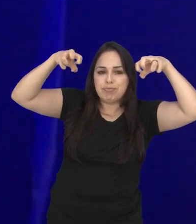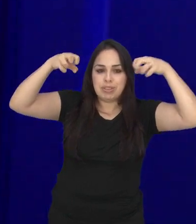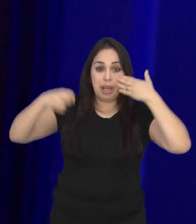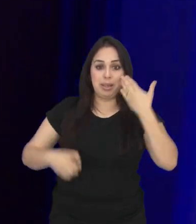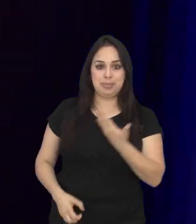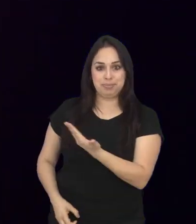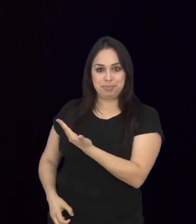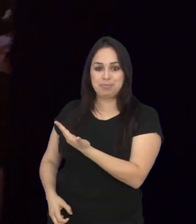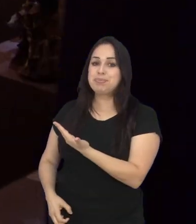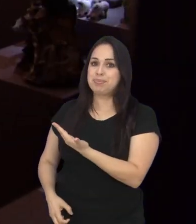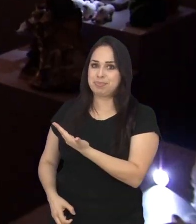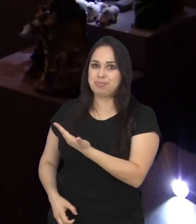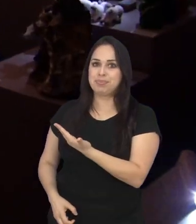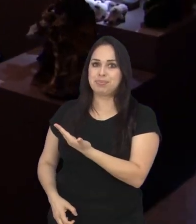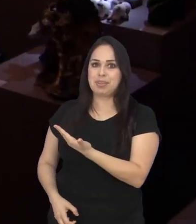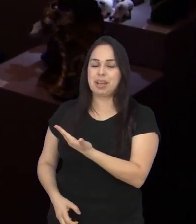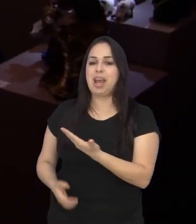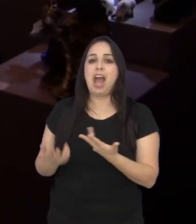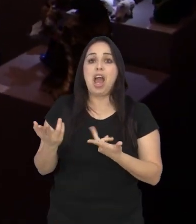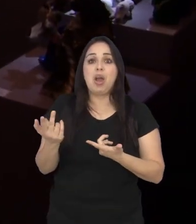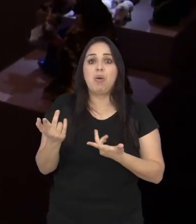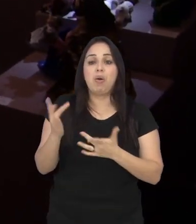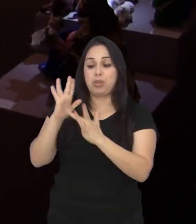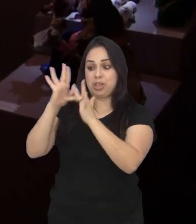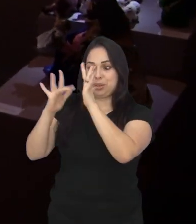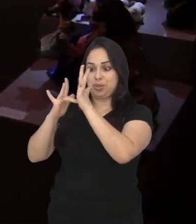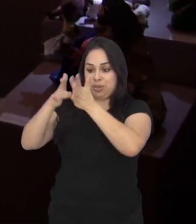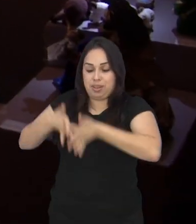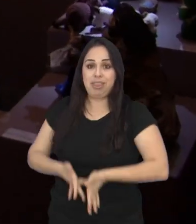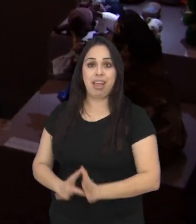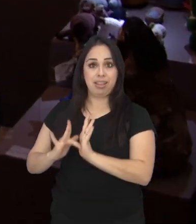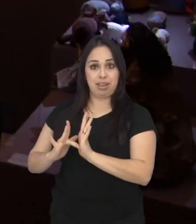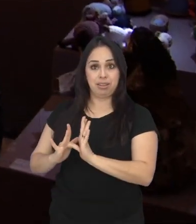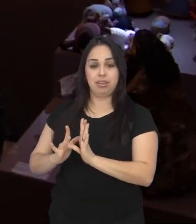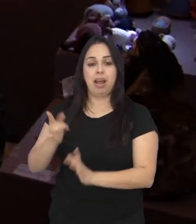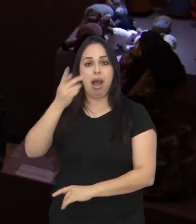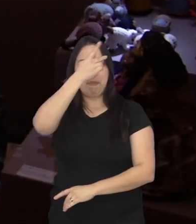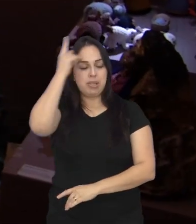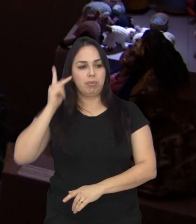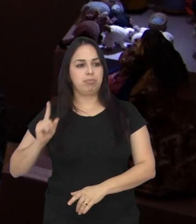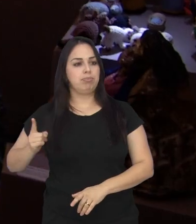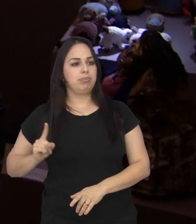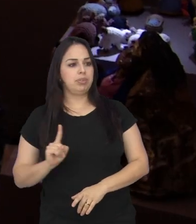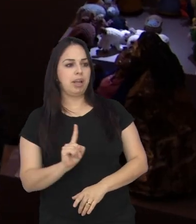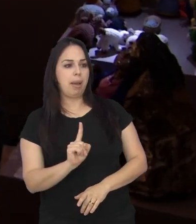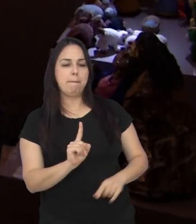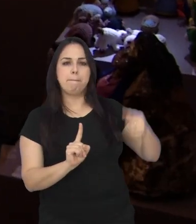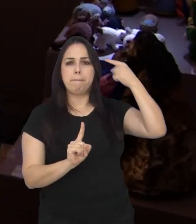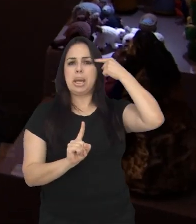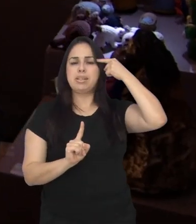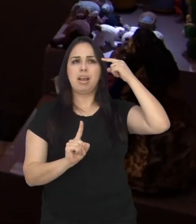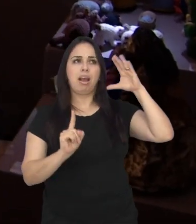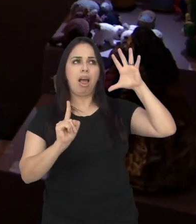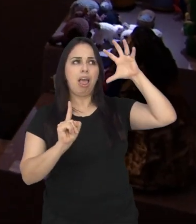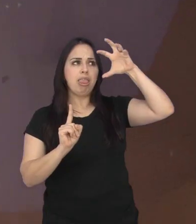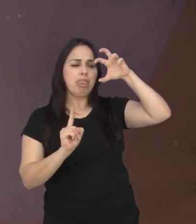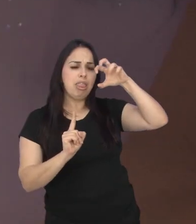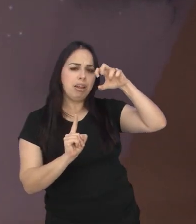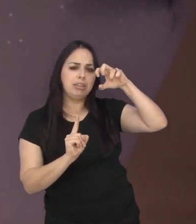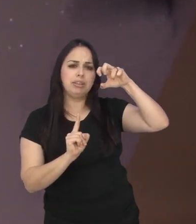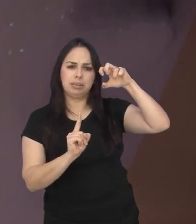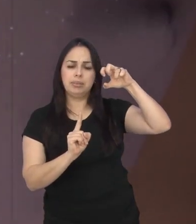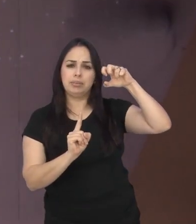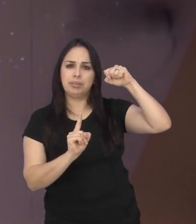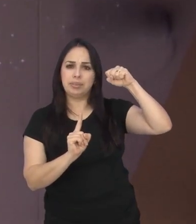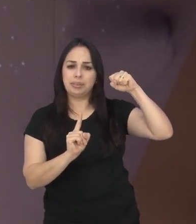é o que acontece no nascimento de Jesus, que acontece à noite. Então a pessoa entra, já se sente como se fosse uma